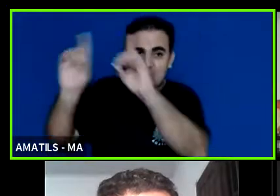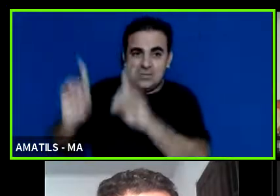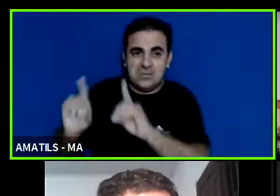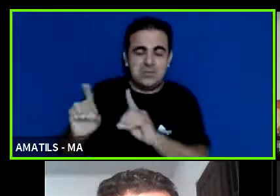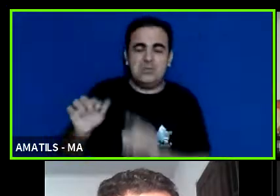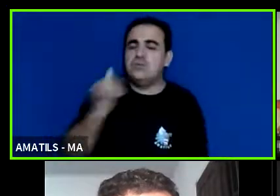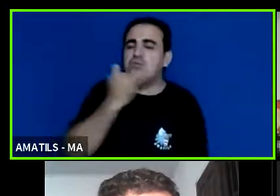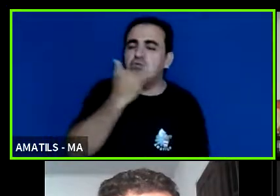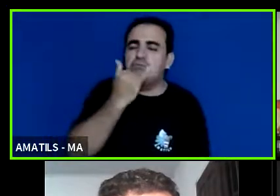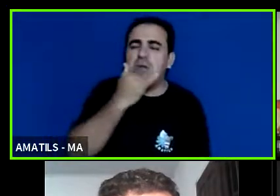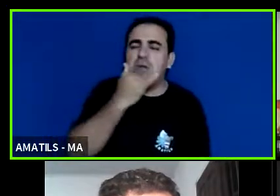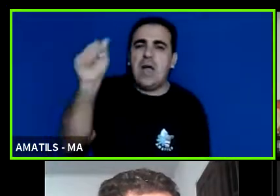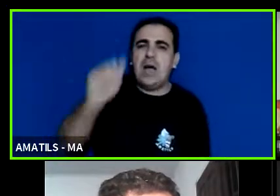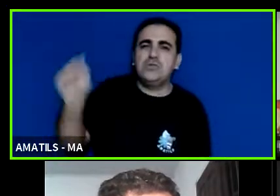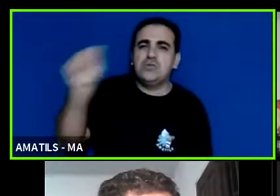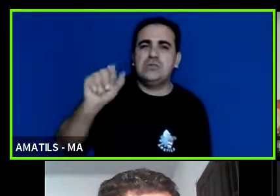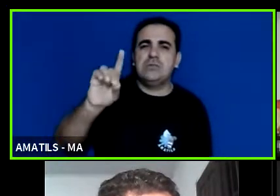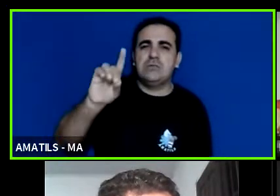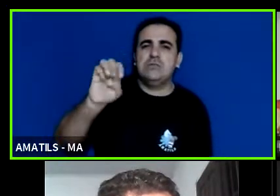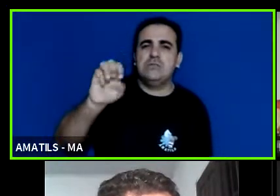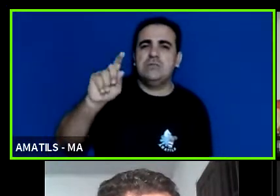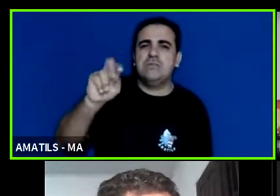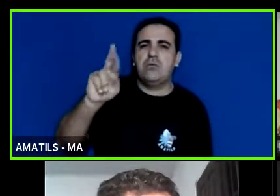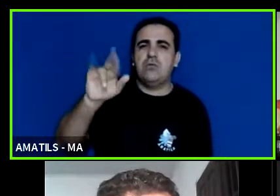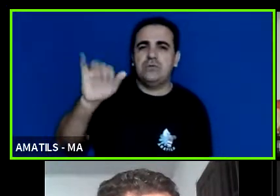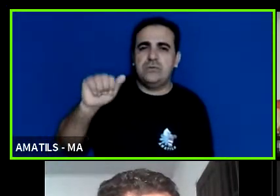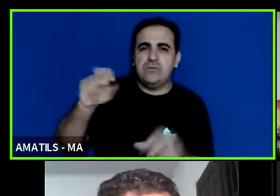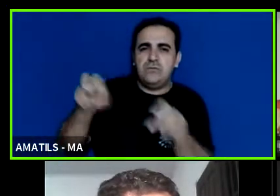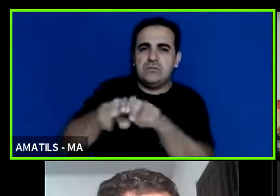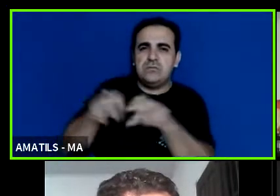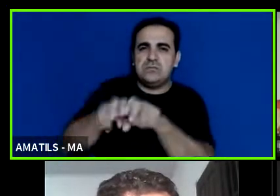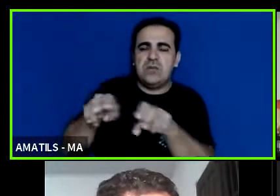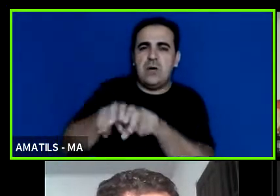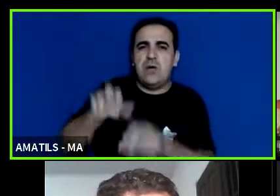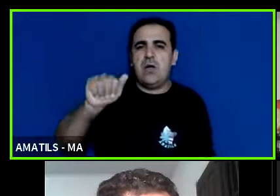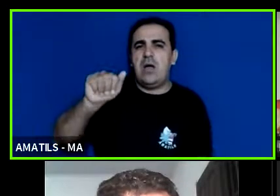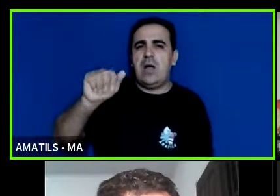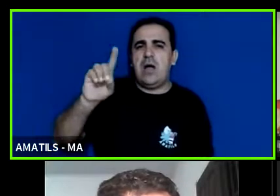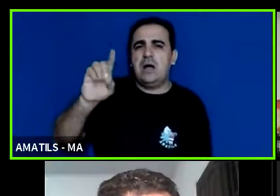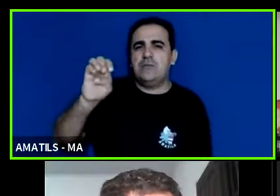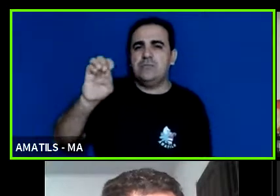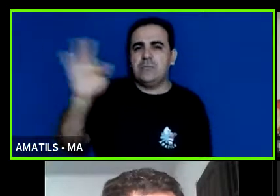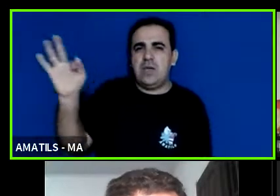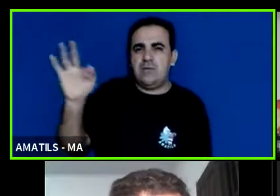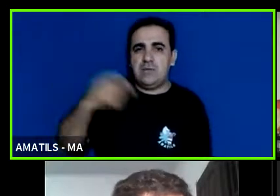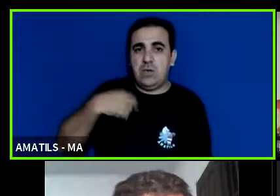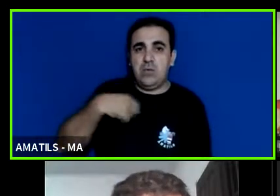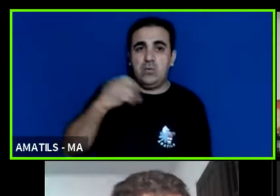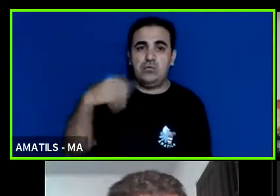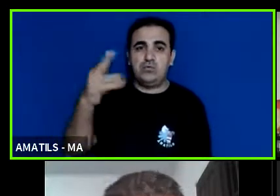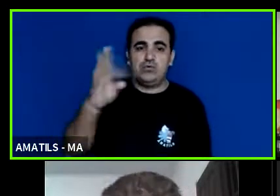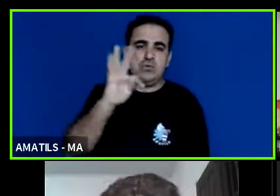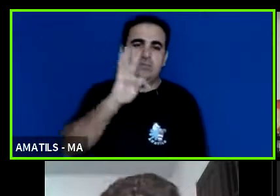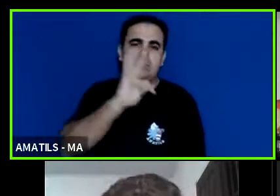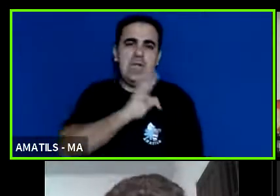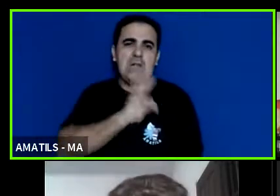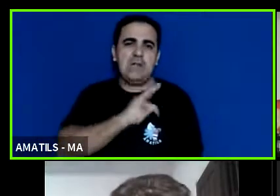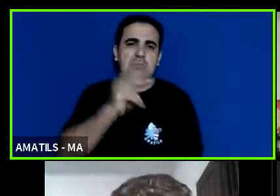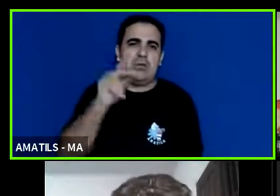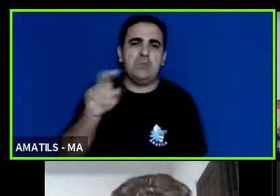associação desportiva de futsal do Distrito Federal a ADEF que eu represento hoje como técnico do futebol de cinco